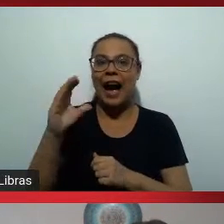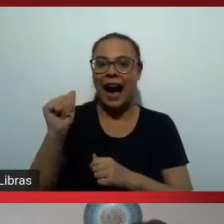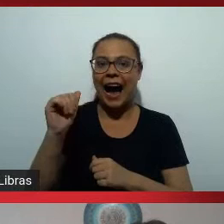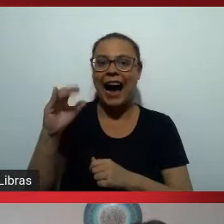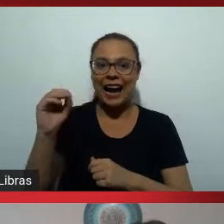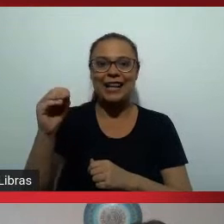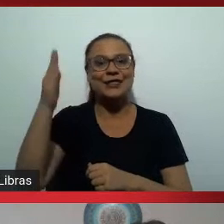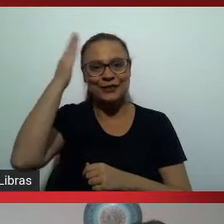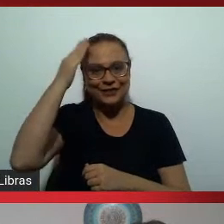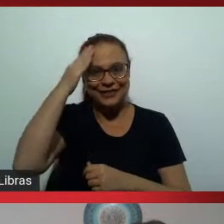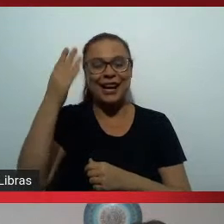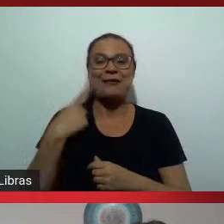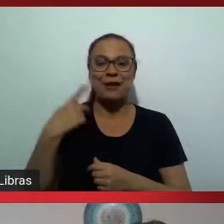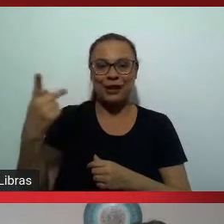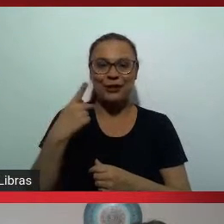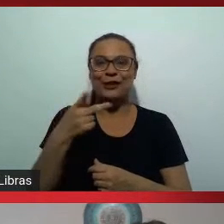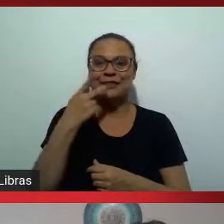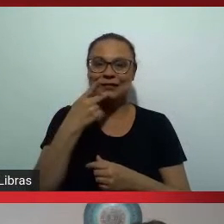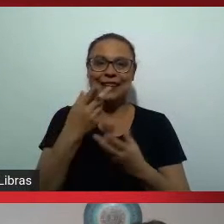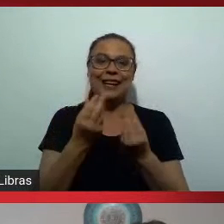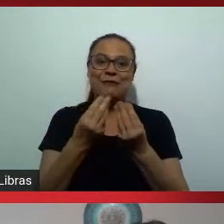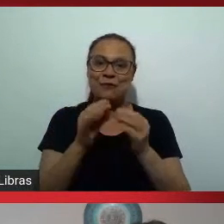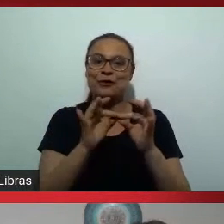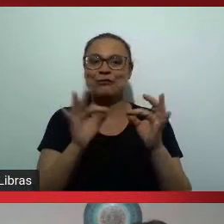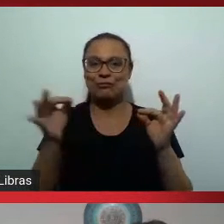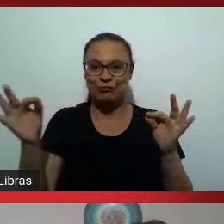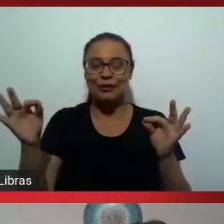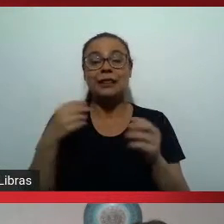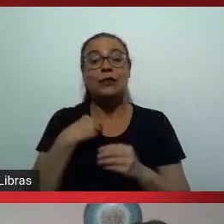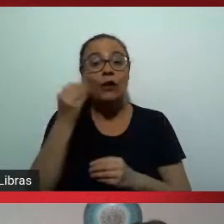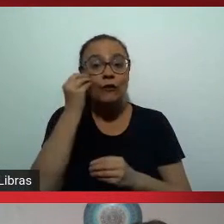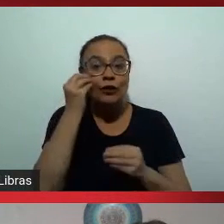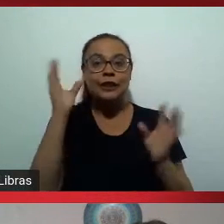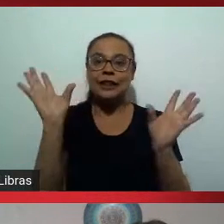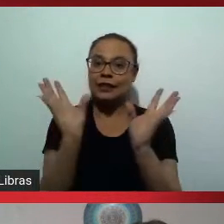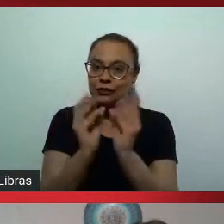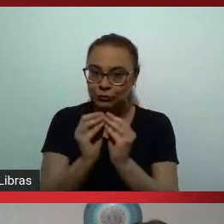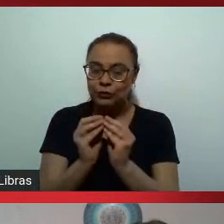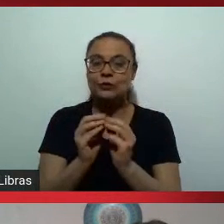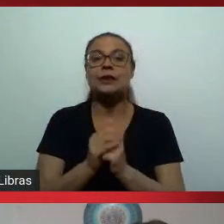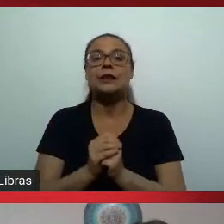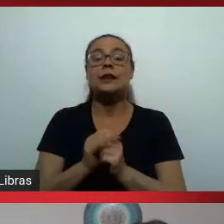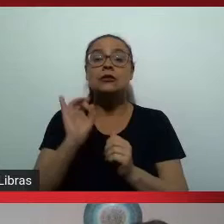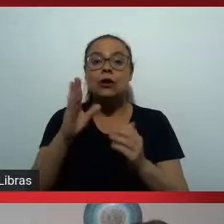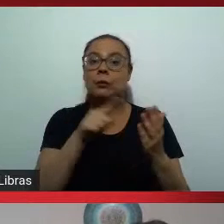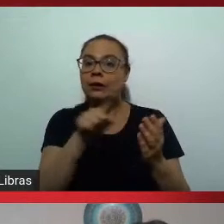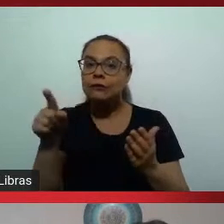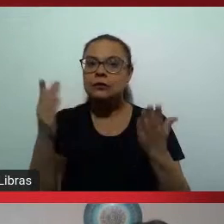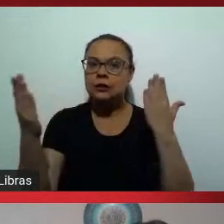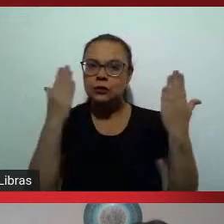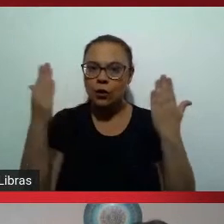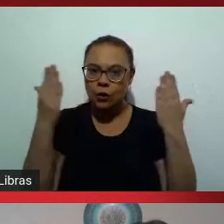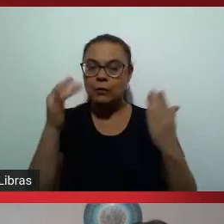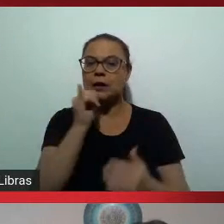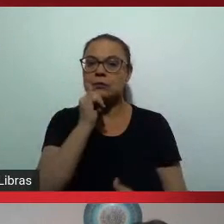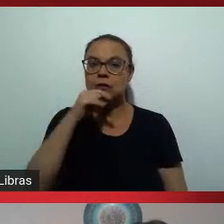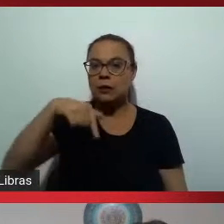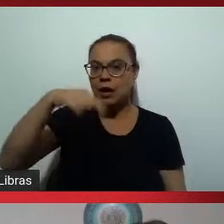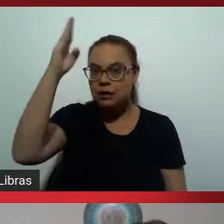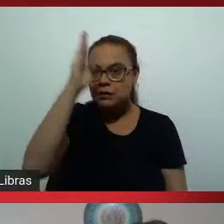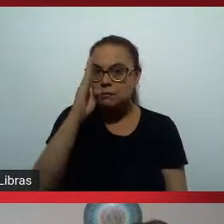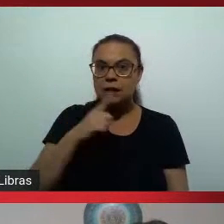então vou condensar aqui só para título de comparação existe hoje no Brasil 2